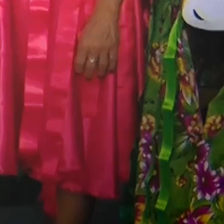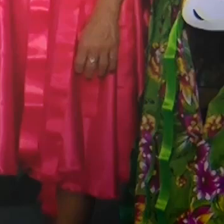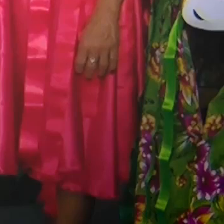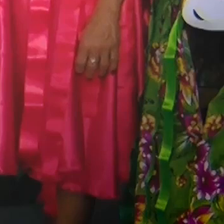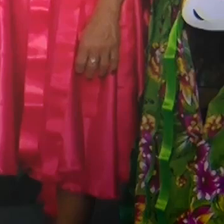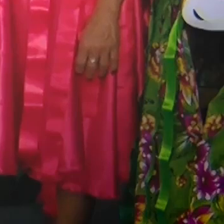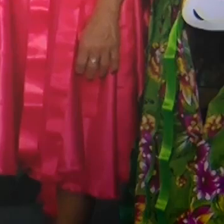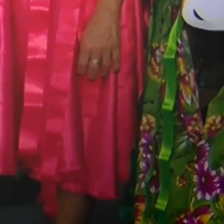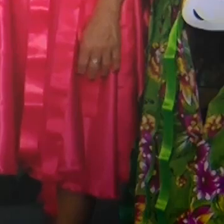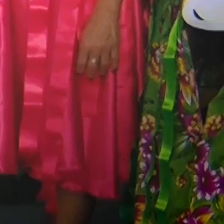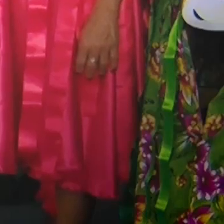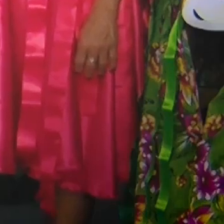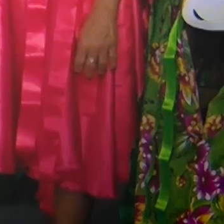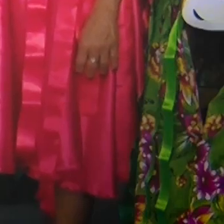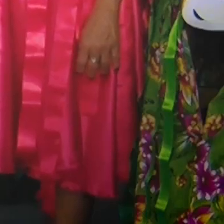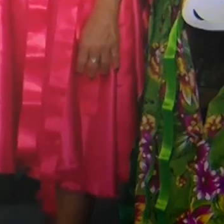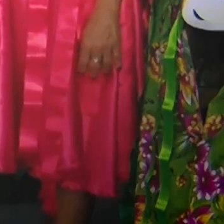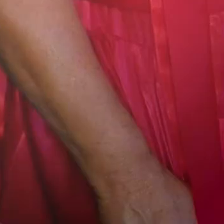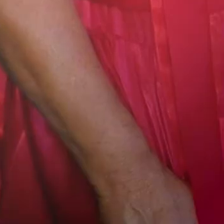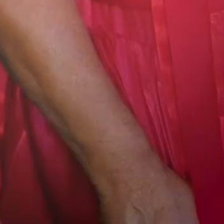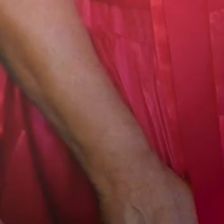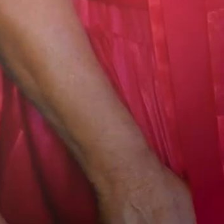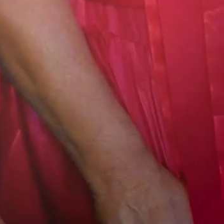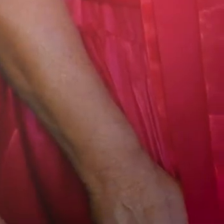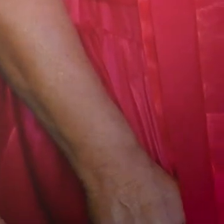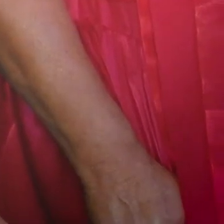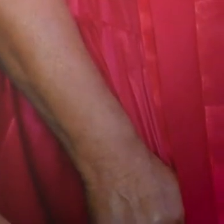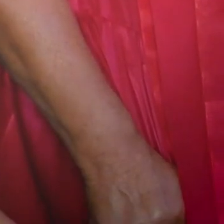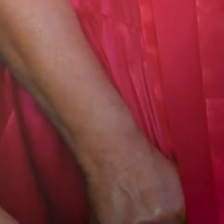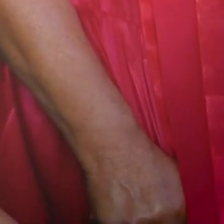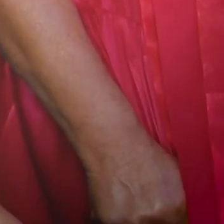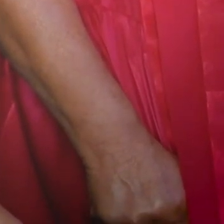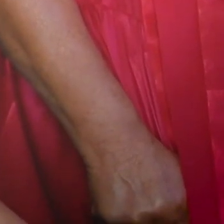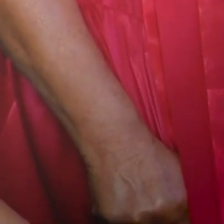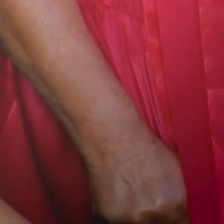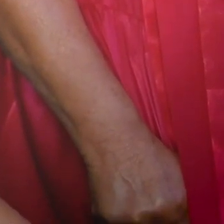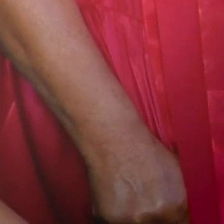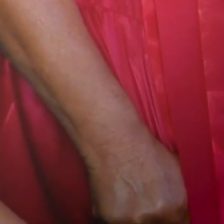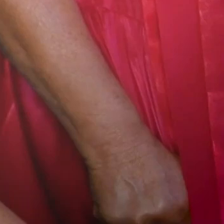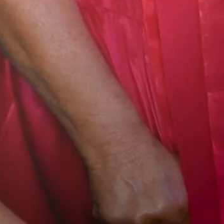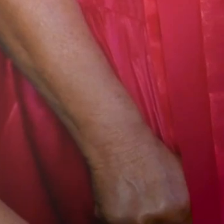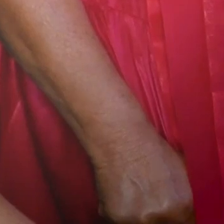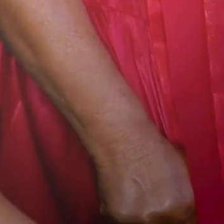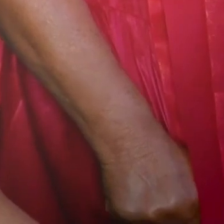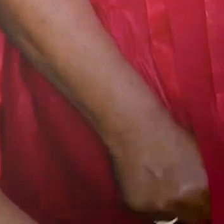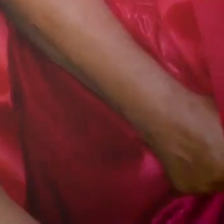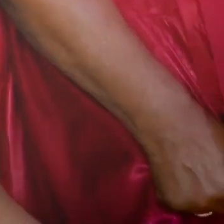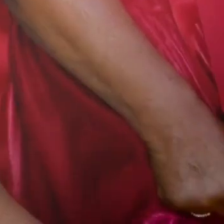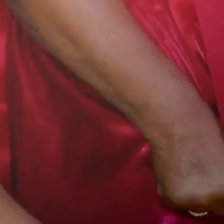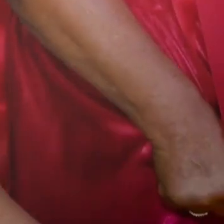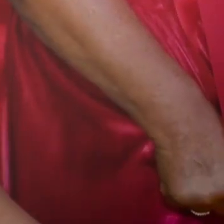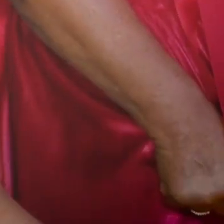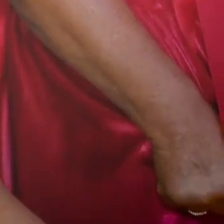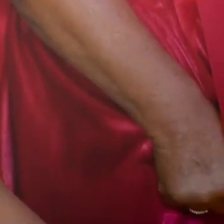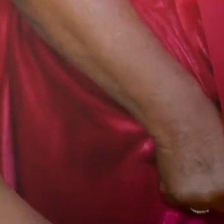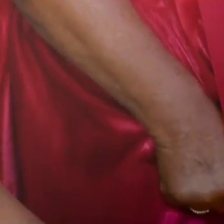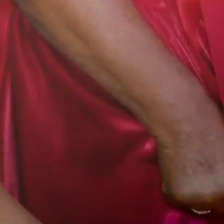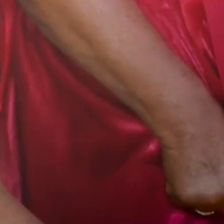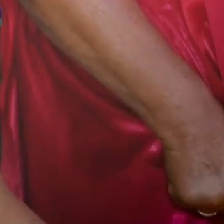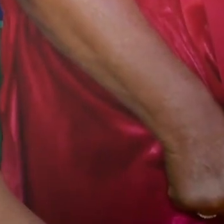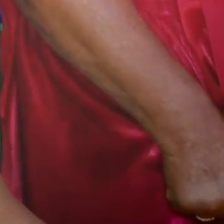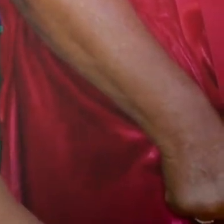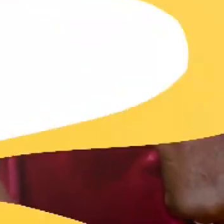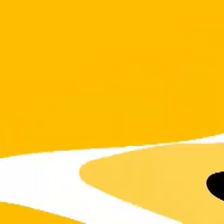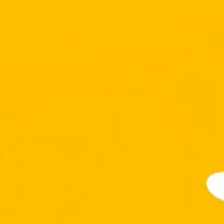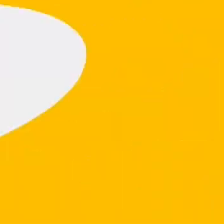tudo que a gente faz do Reisado para nós é muito gratificante. Ser mestre é muito gratificante para mim, porque eu sou muito feliz com